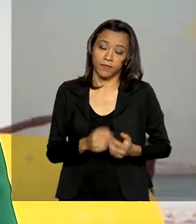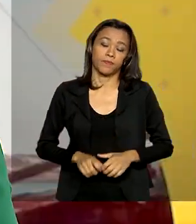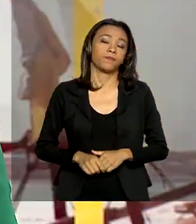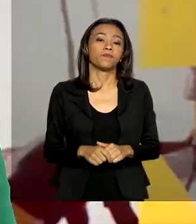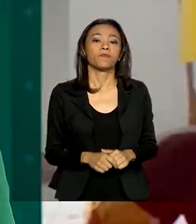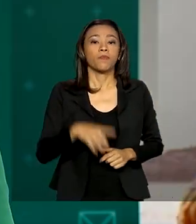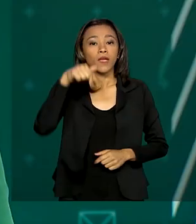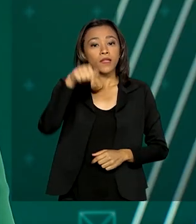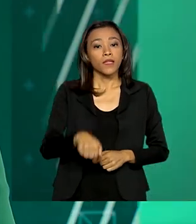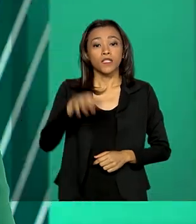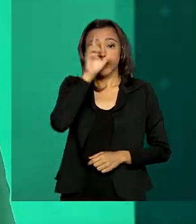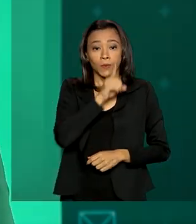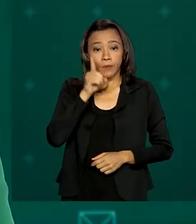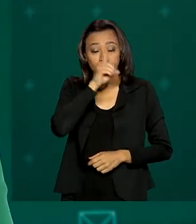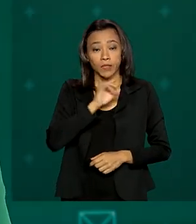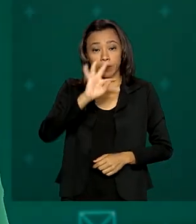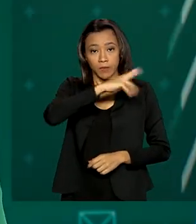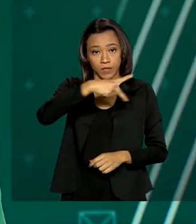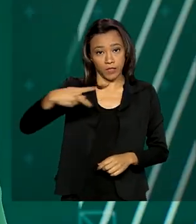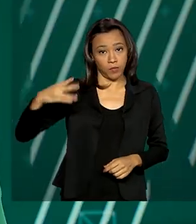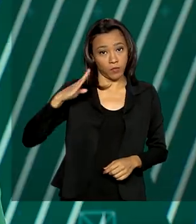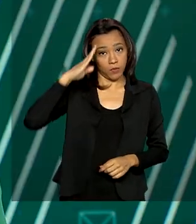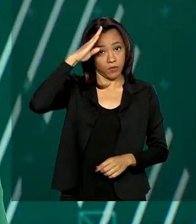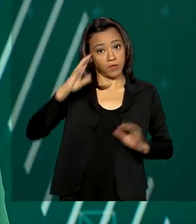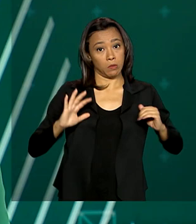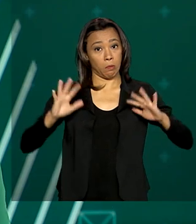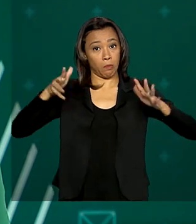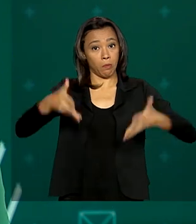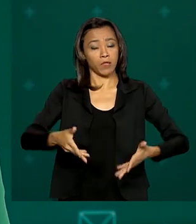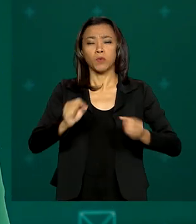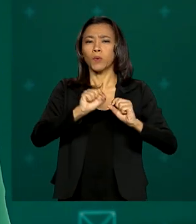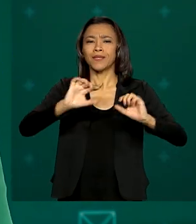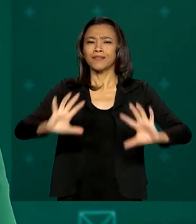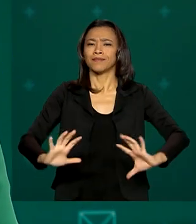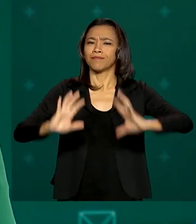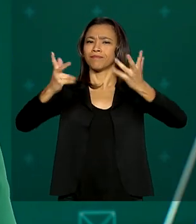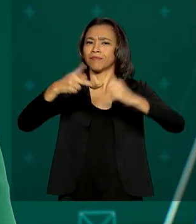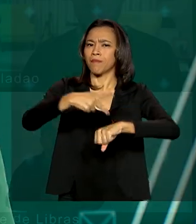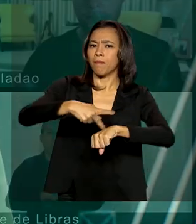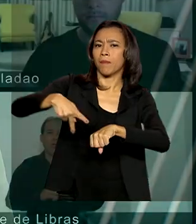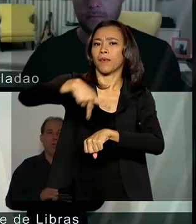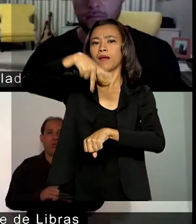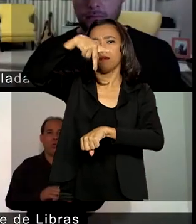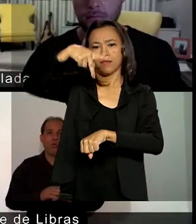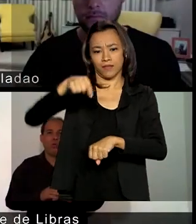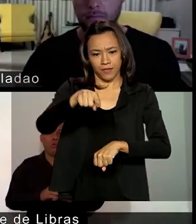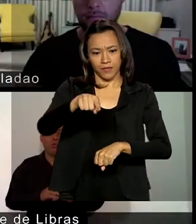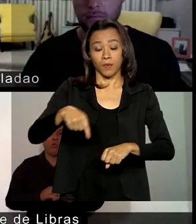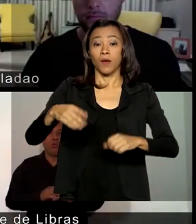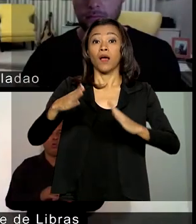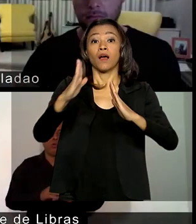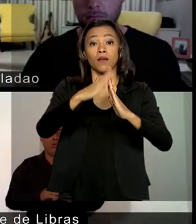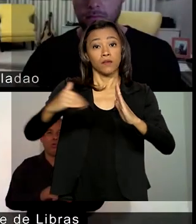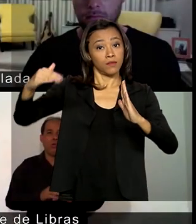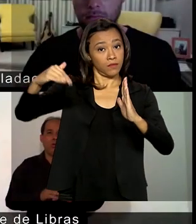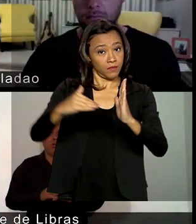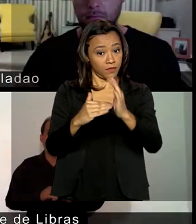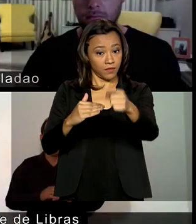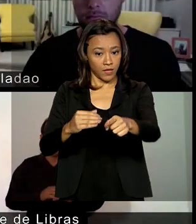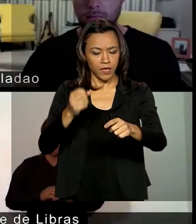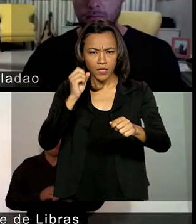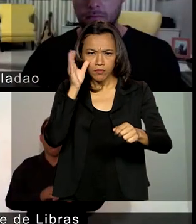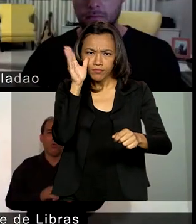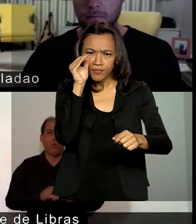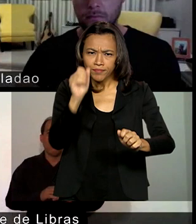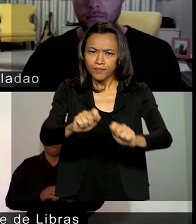Neste domingo, o presidente Jair Bolsonaro participou de uma celebração de Páscoa. Do Palácio da Alvorada, o presidente acompanhou tudo